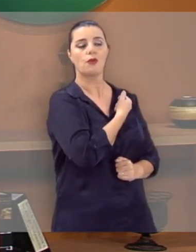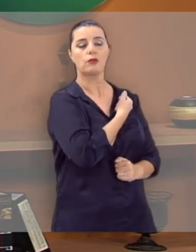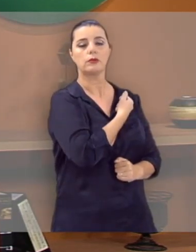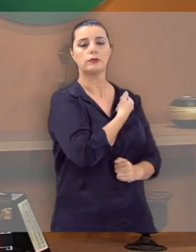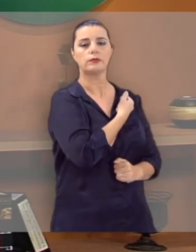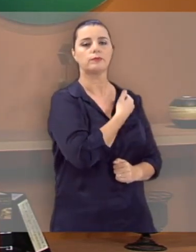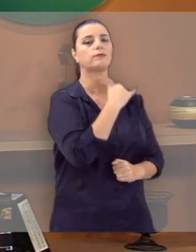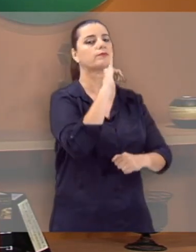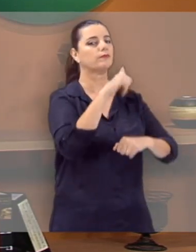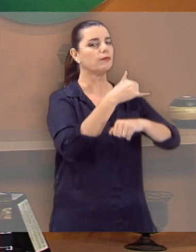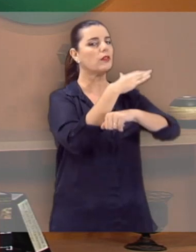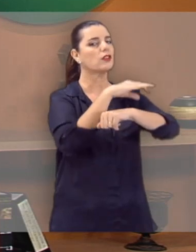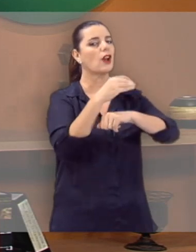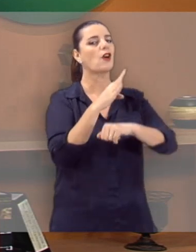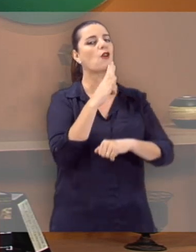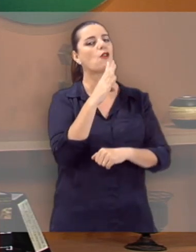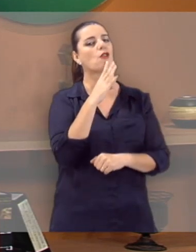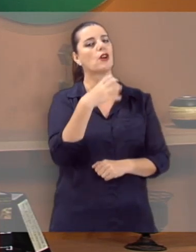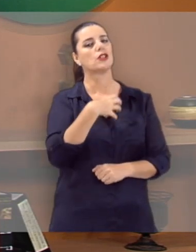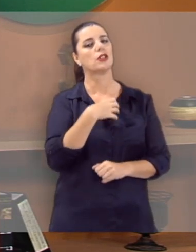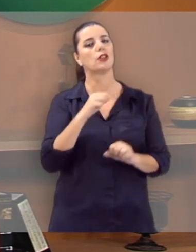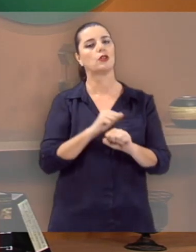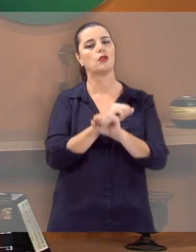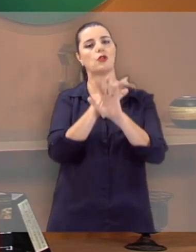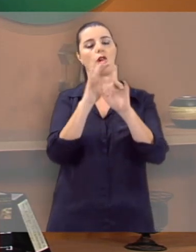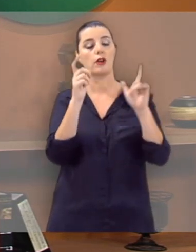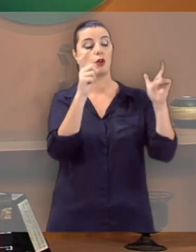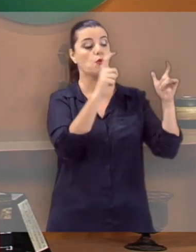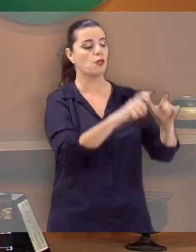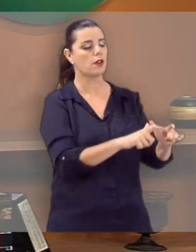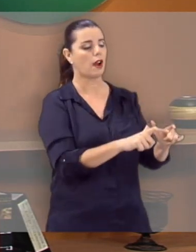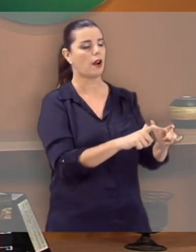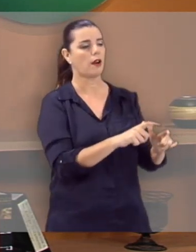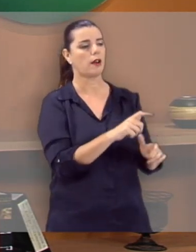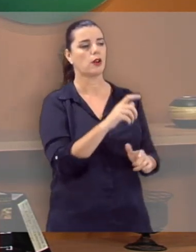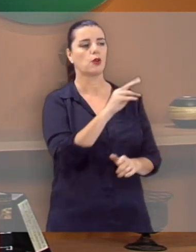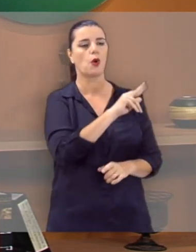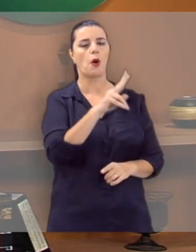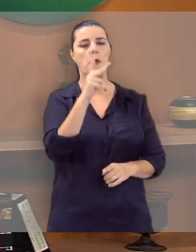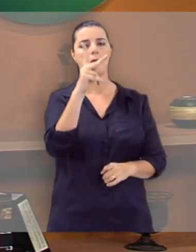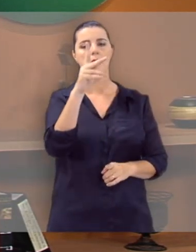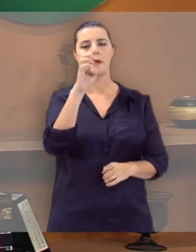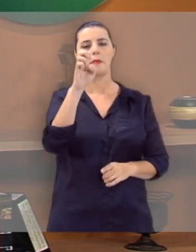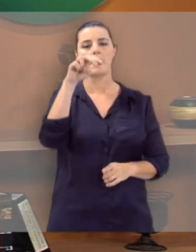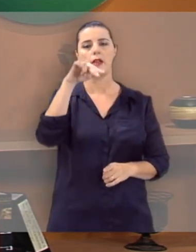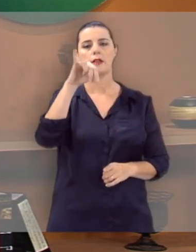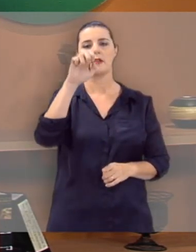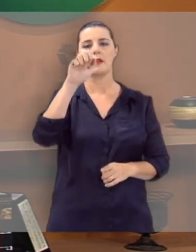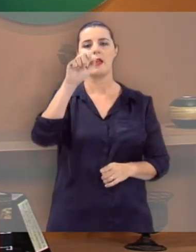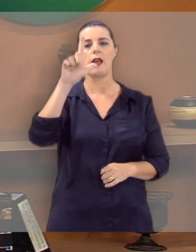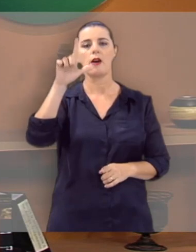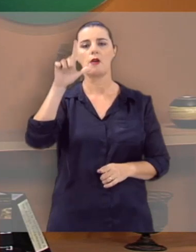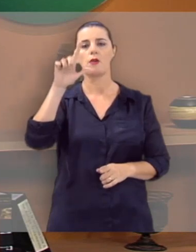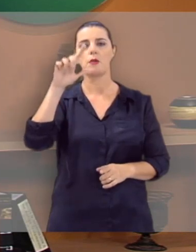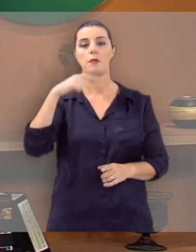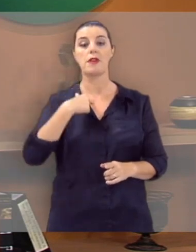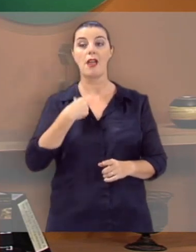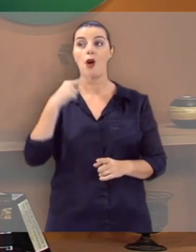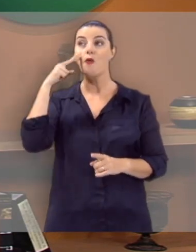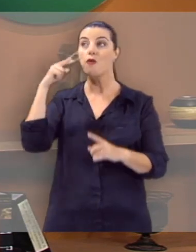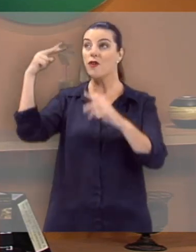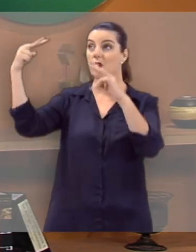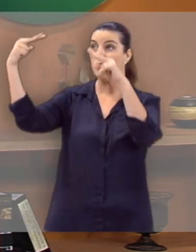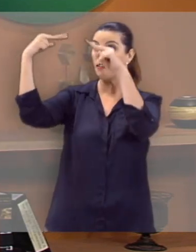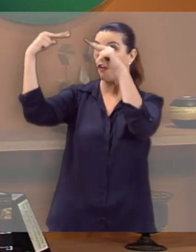então Jacó vai reconhecer algo glorioso. Eu vou chamar esse lugar de Peniel, porque eu vi a Deus face a